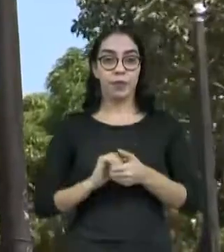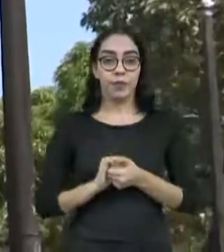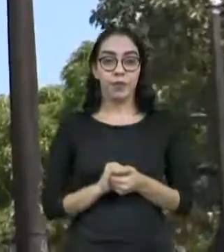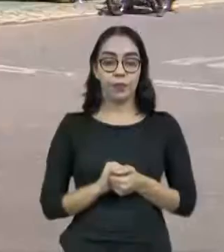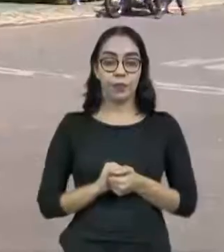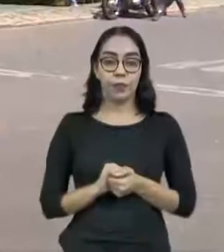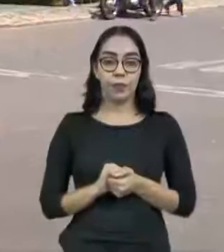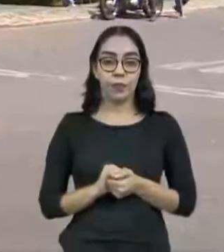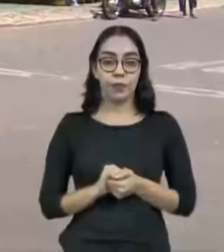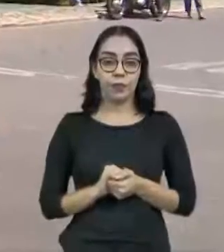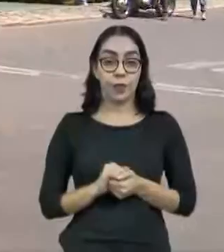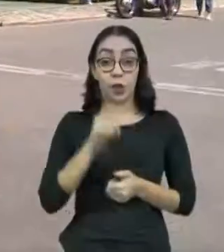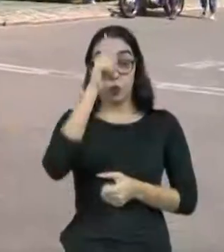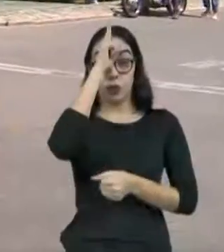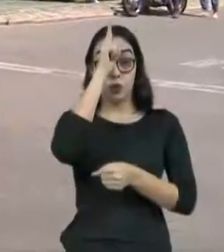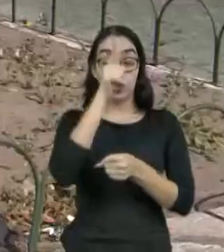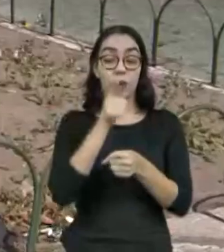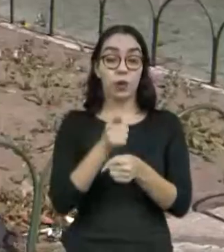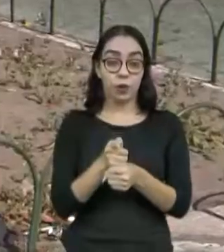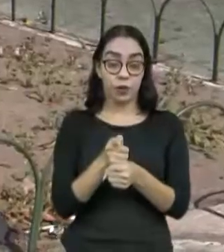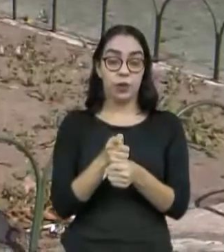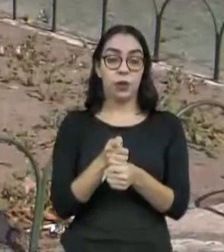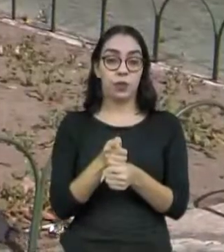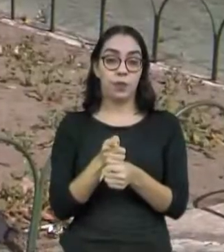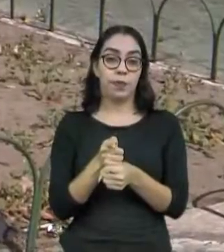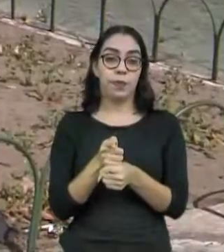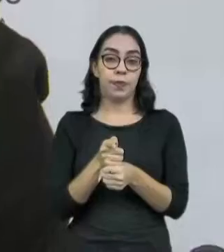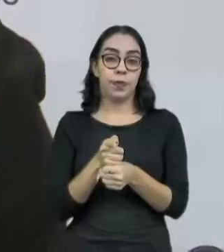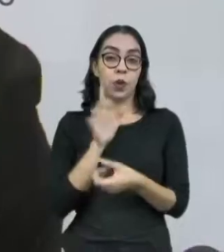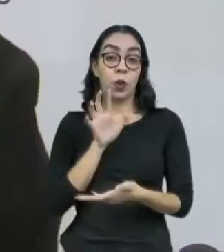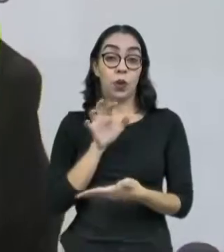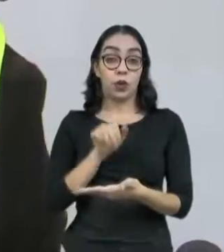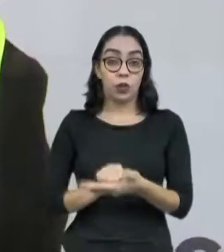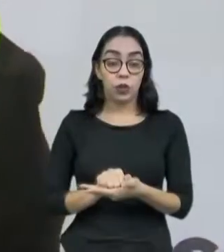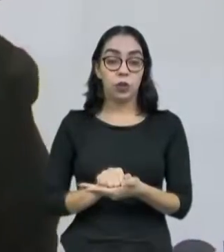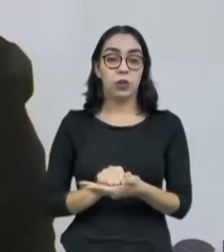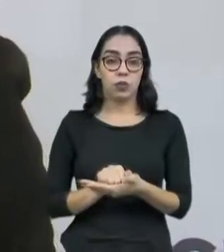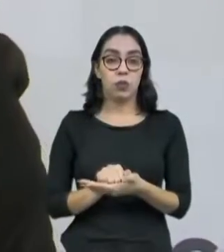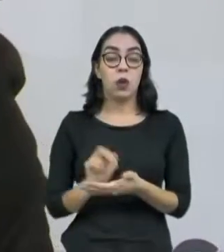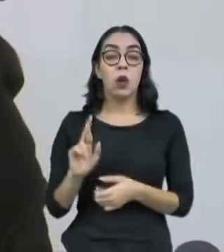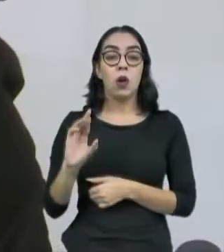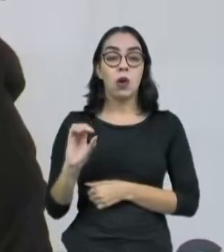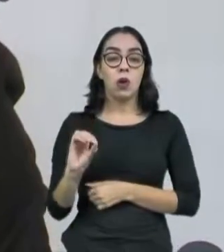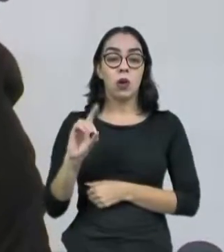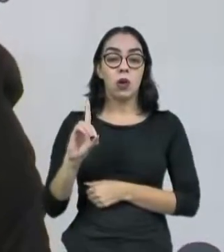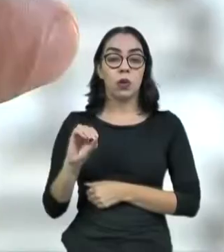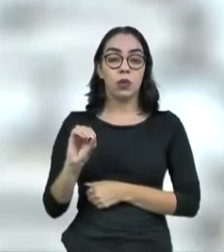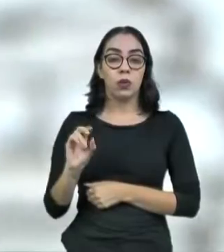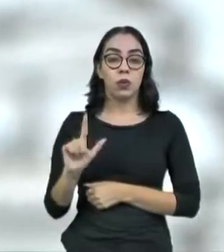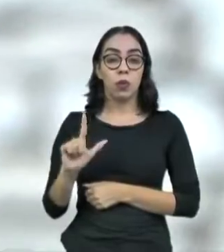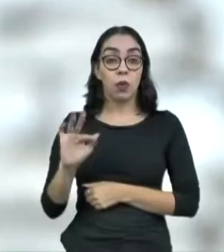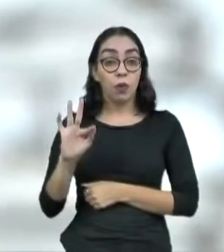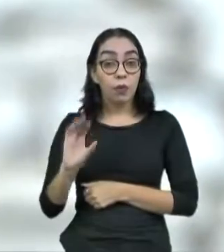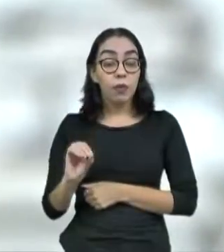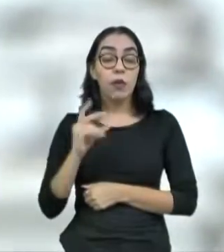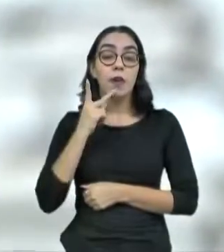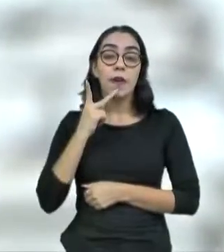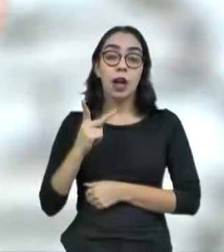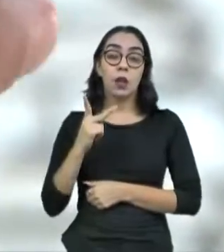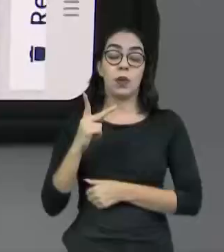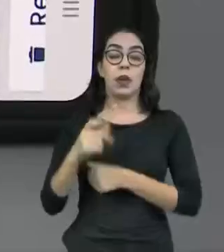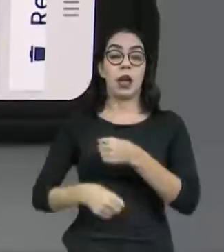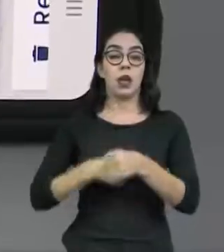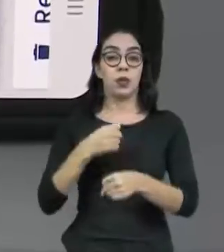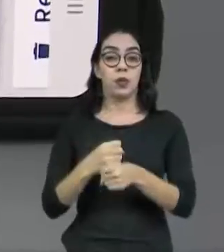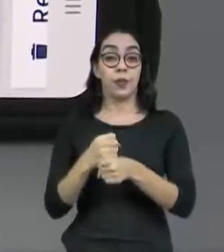Segundo o gerente de prontuário de habilitação do Detran Ceará, Rodolfo Ribeiro, até o início do ano, o Ceará era o sétimo